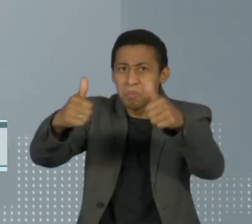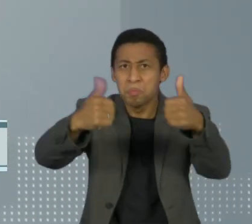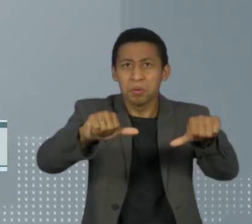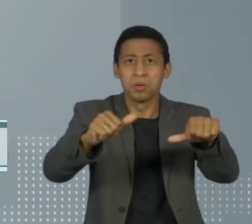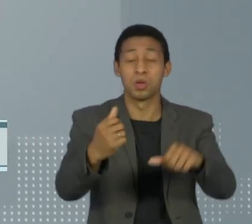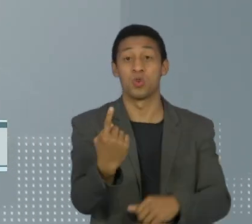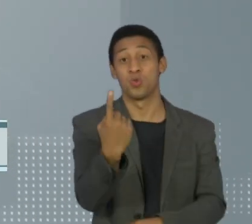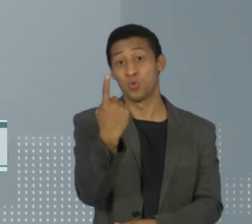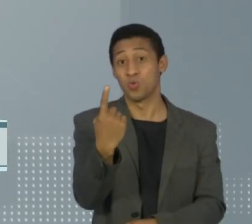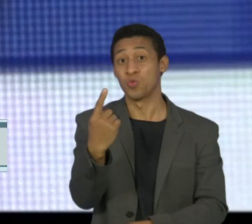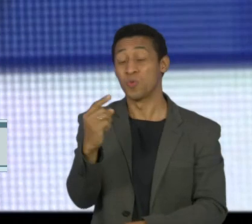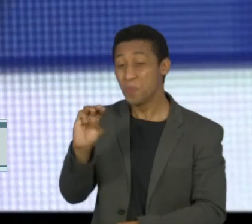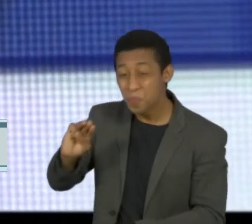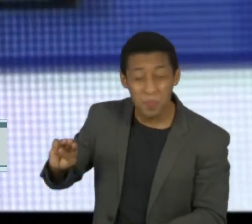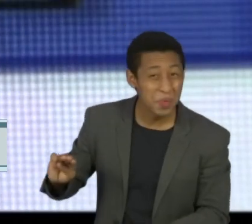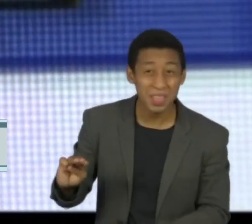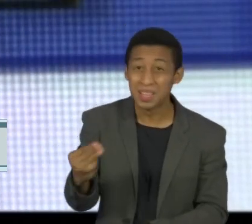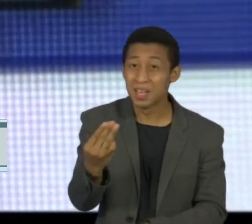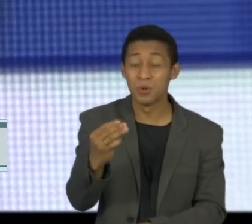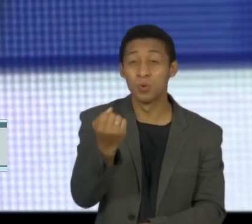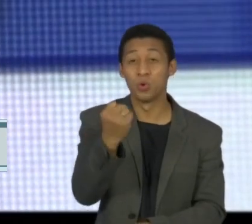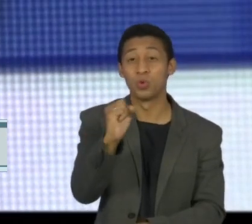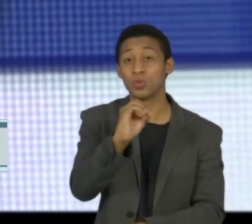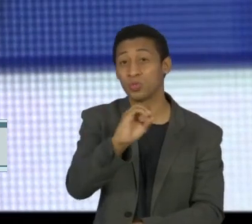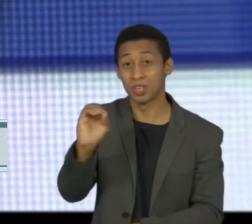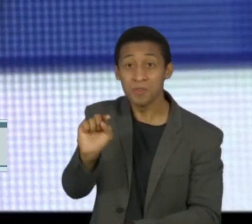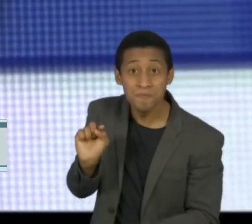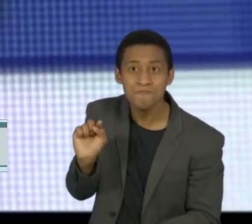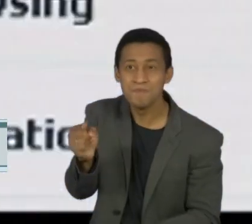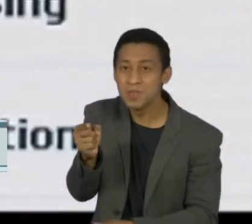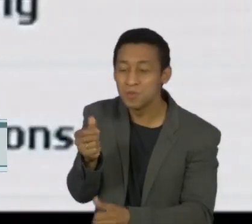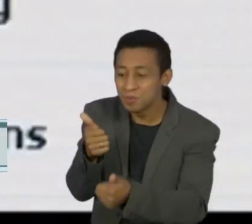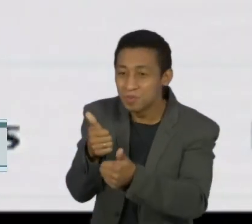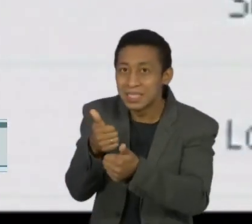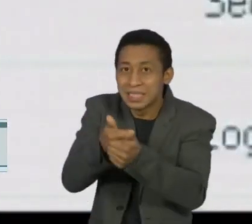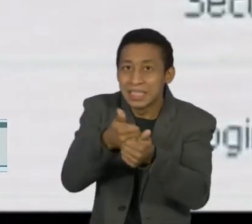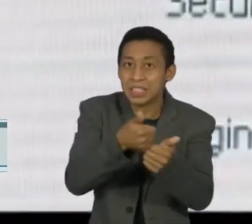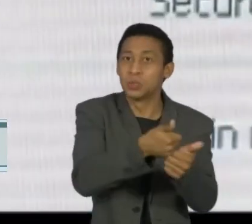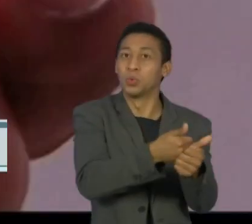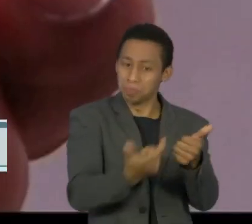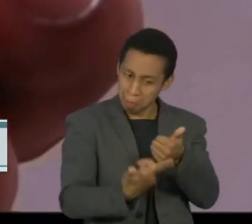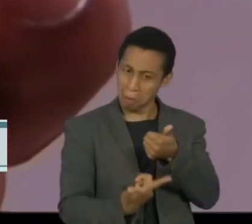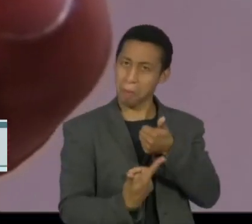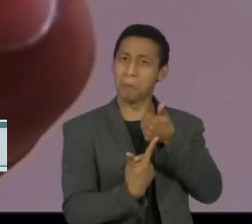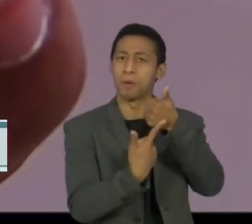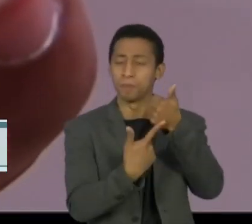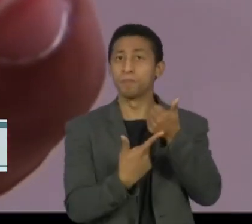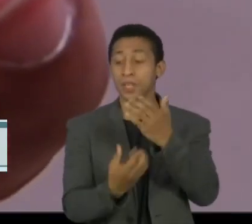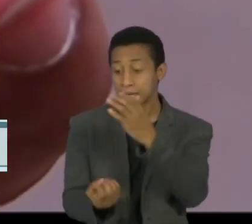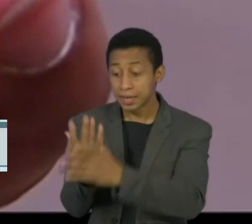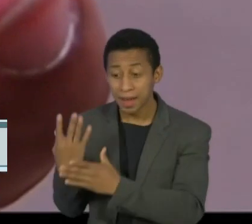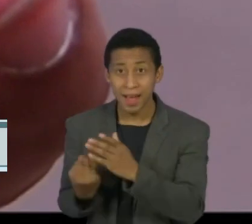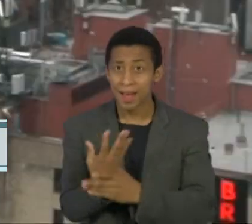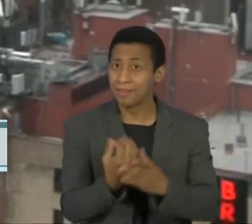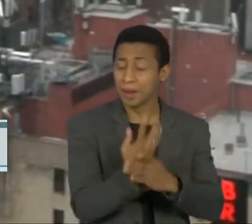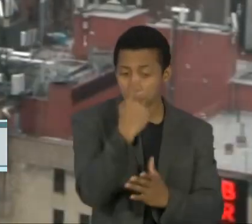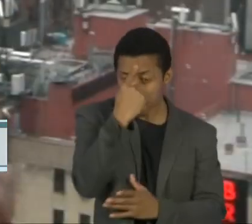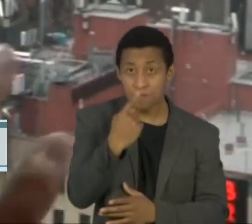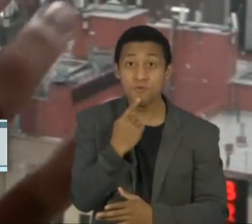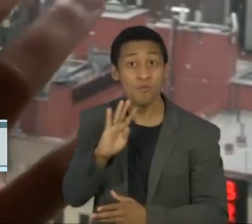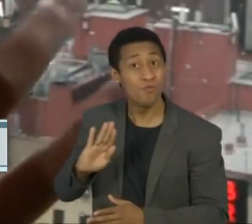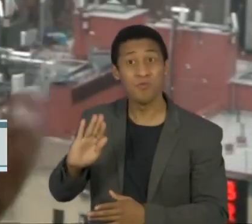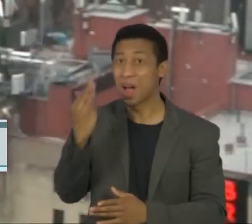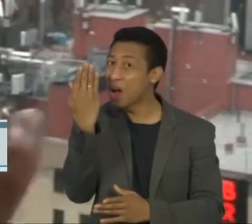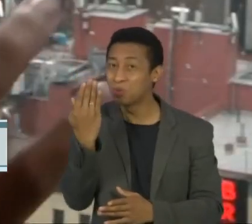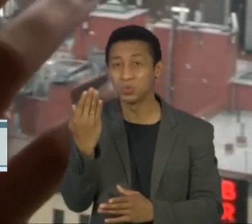800 mil seguidores. De acordo com o Facebook, os administradores das páginas criavam perfis falsos e também duplicados para se